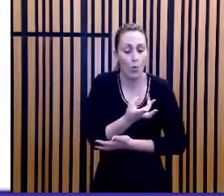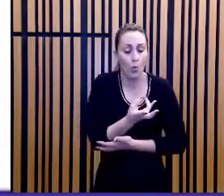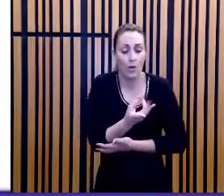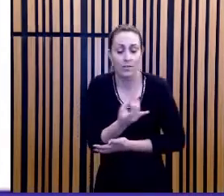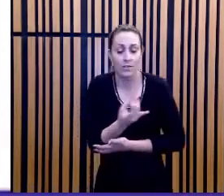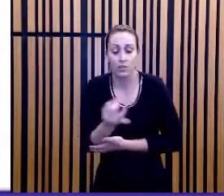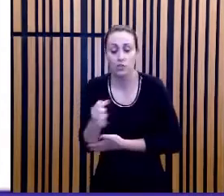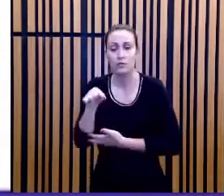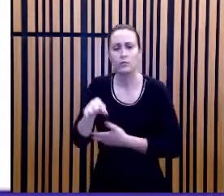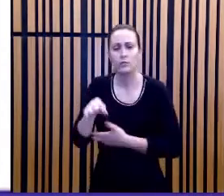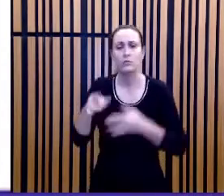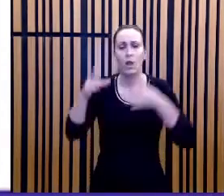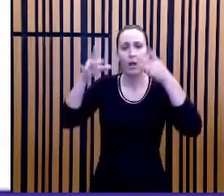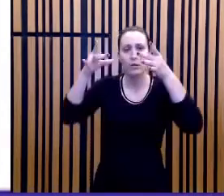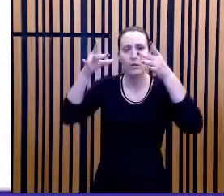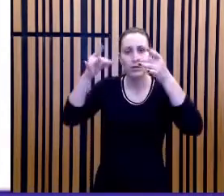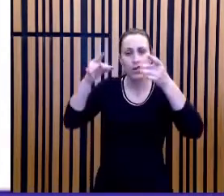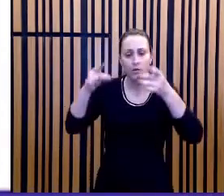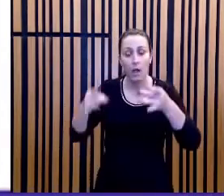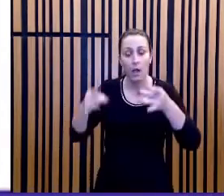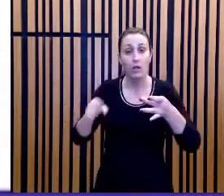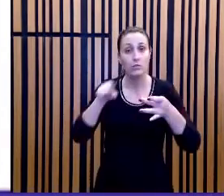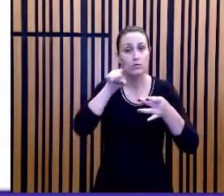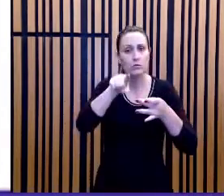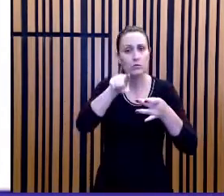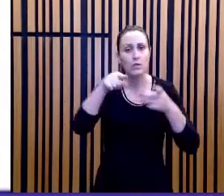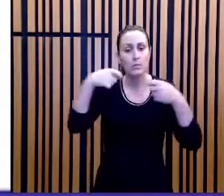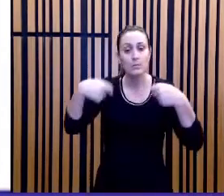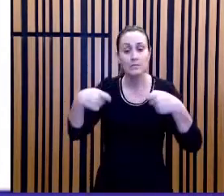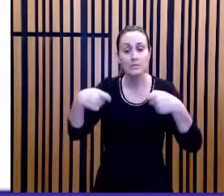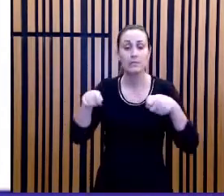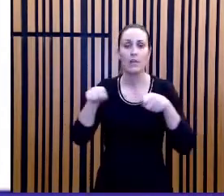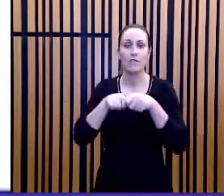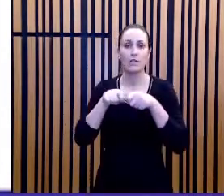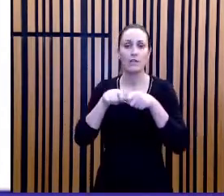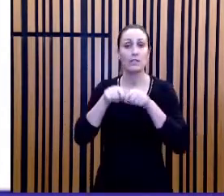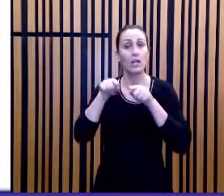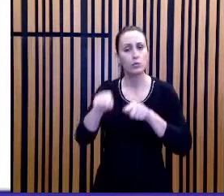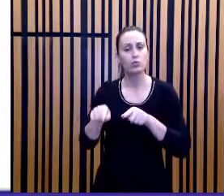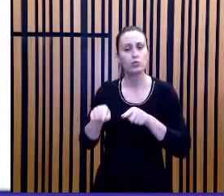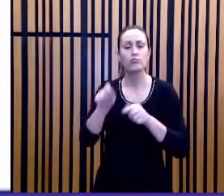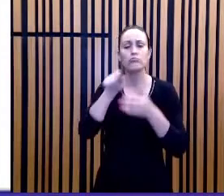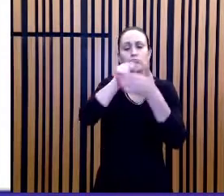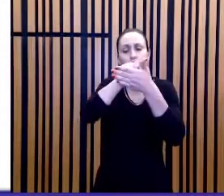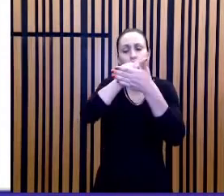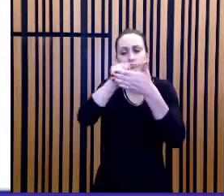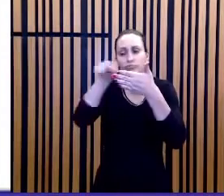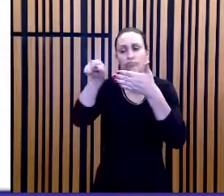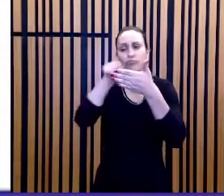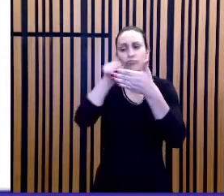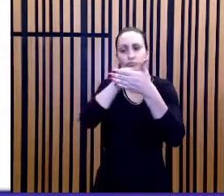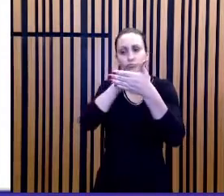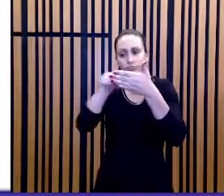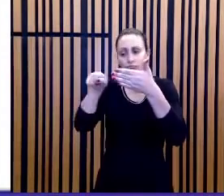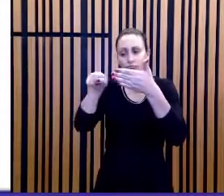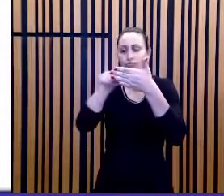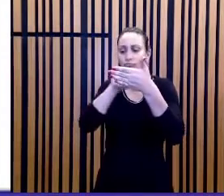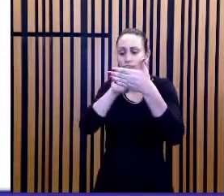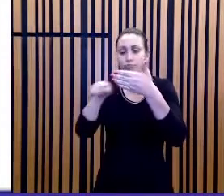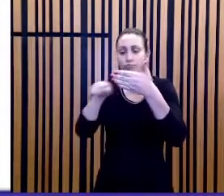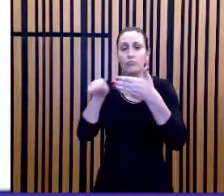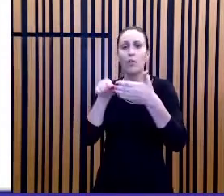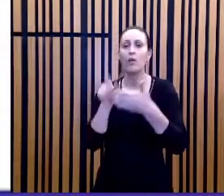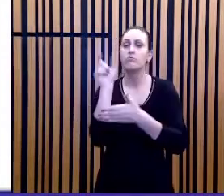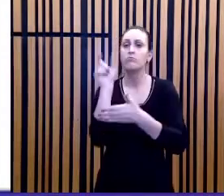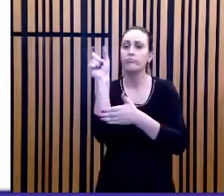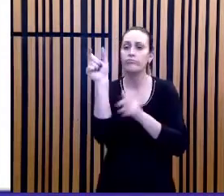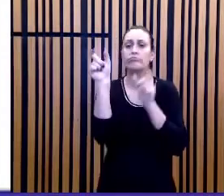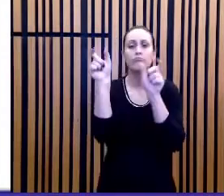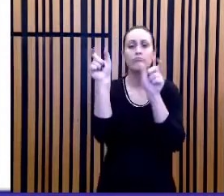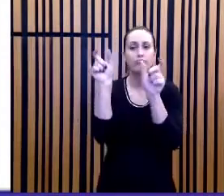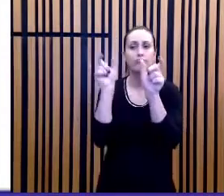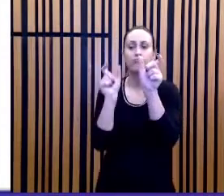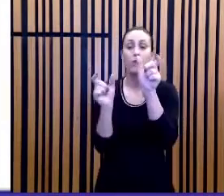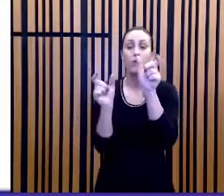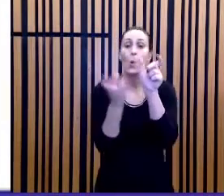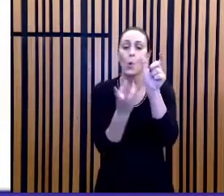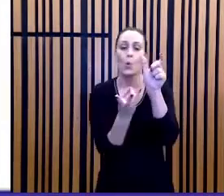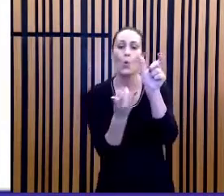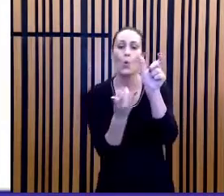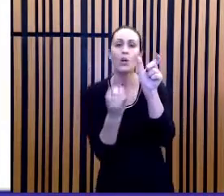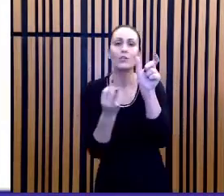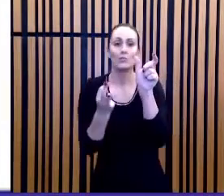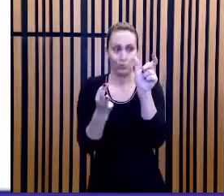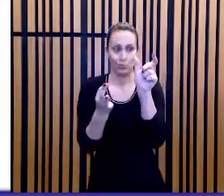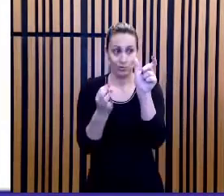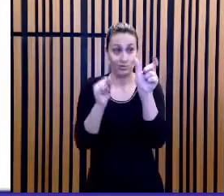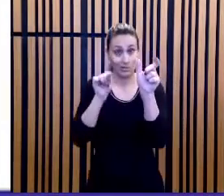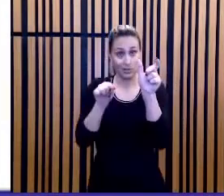questões. Você precisa fazer isso, sublinhar, grifar cada um dos dados quantitativos,